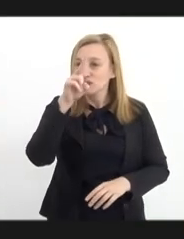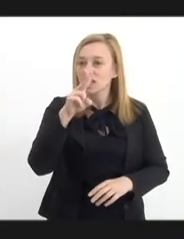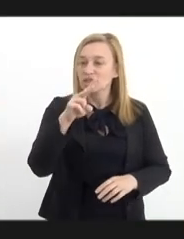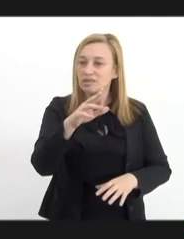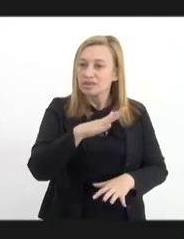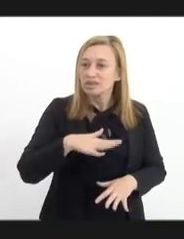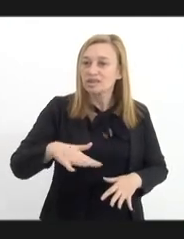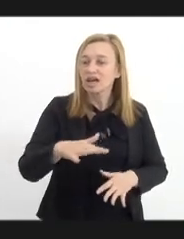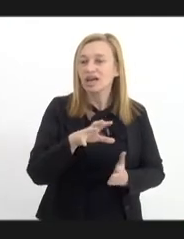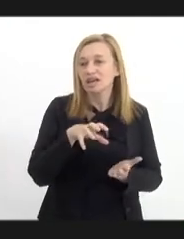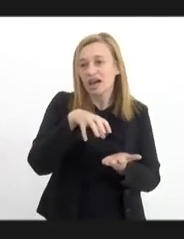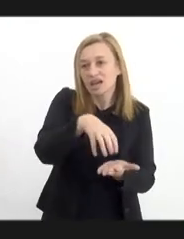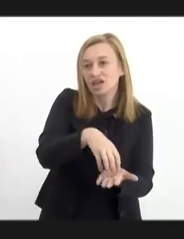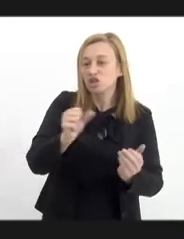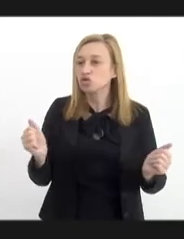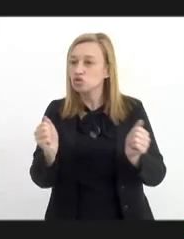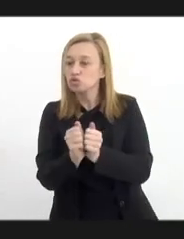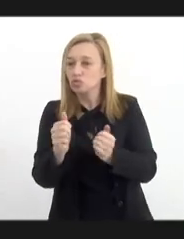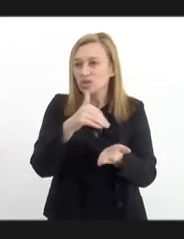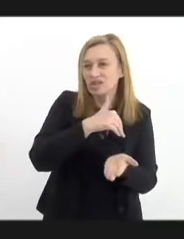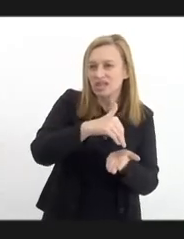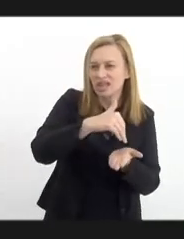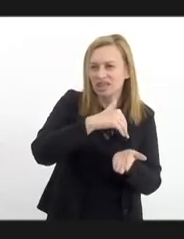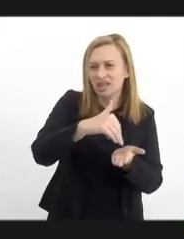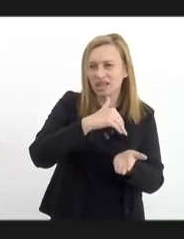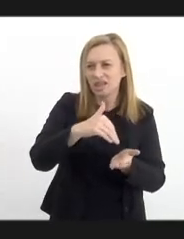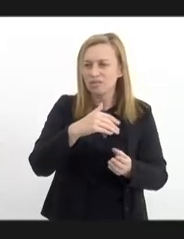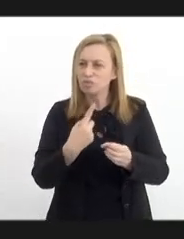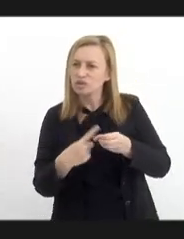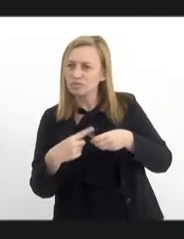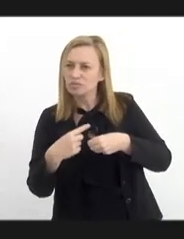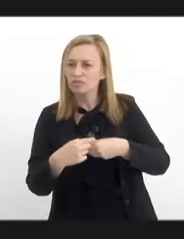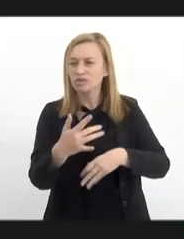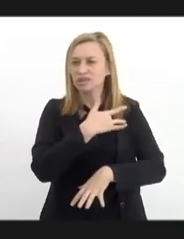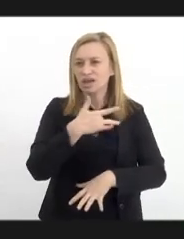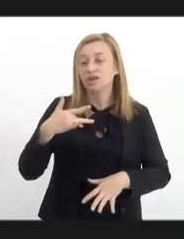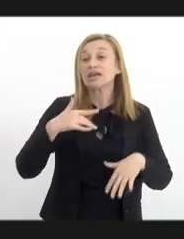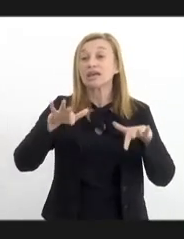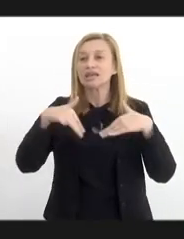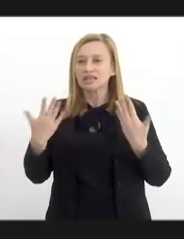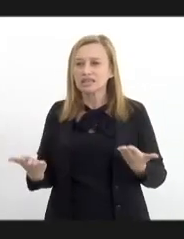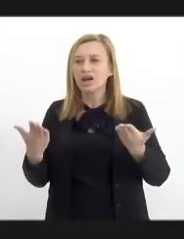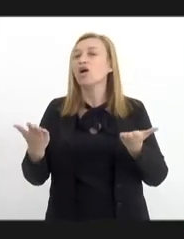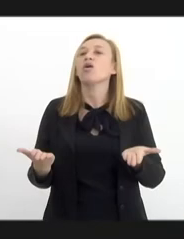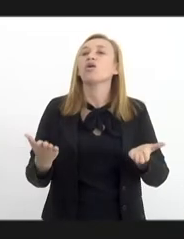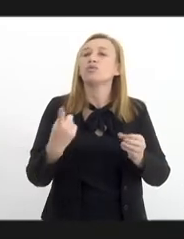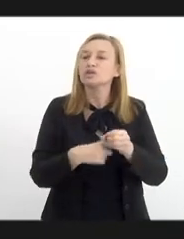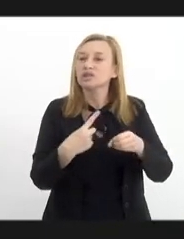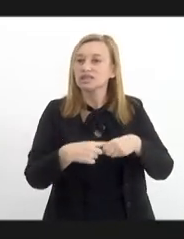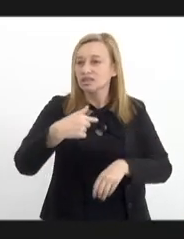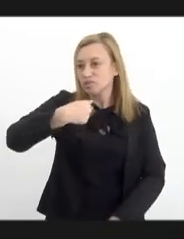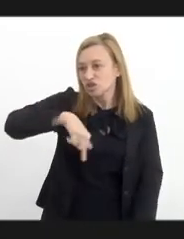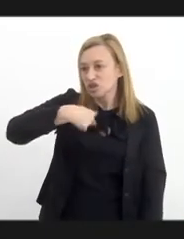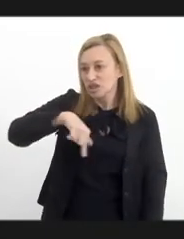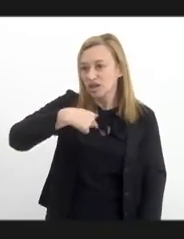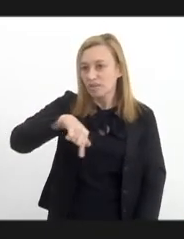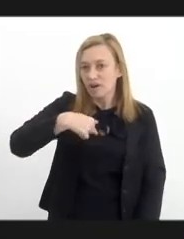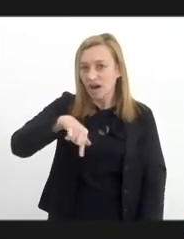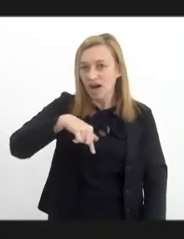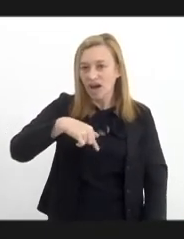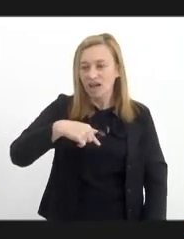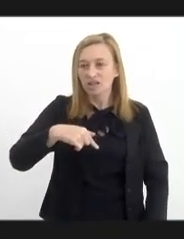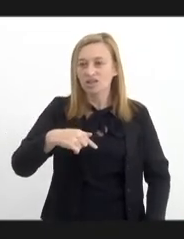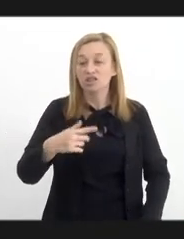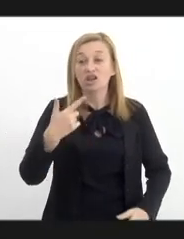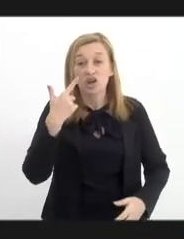rede junto com a Secretaria Municipal de Saúde. Então, no município de Queimados, não diferente de tudo